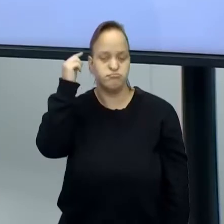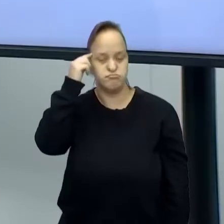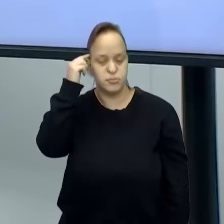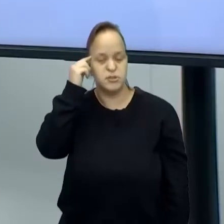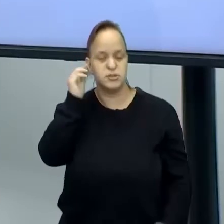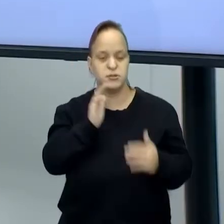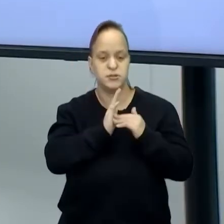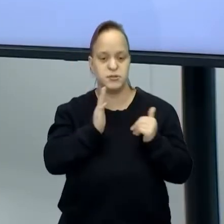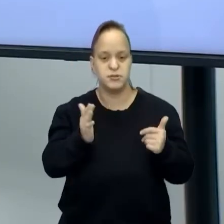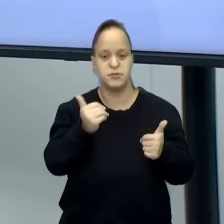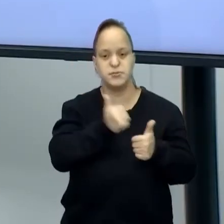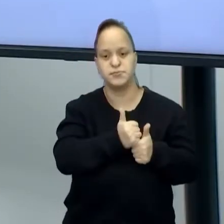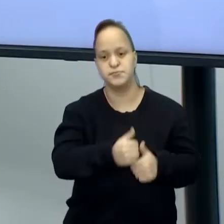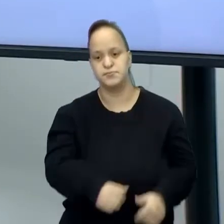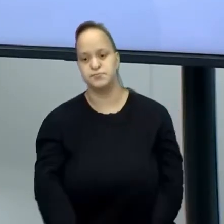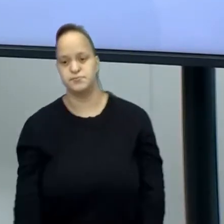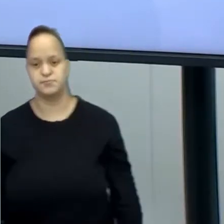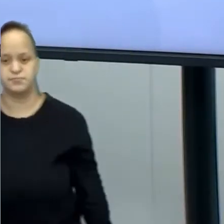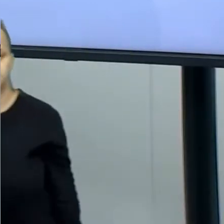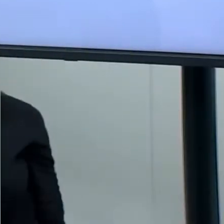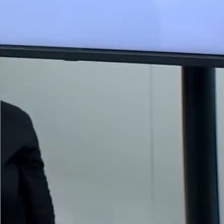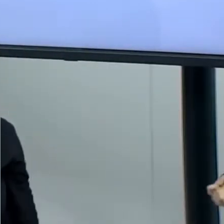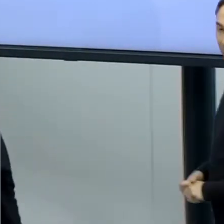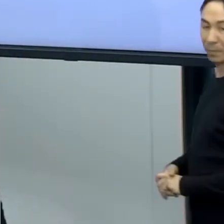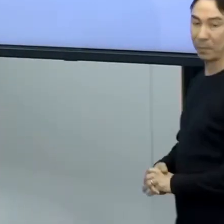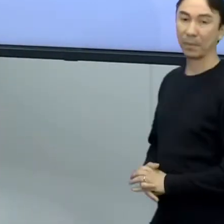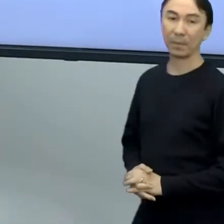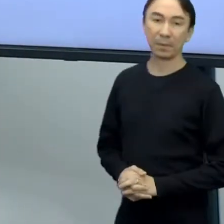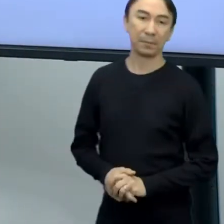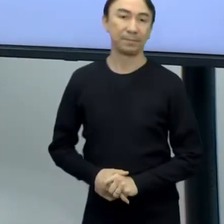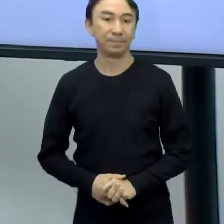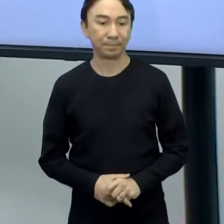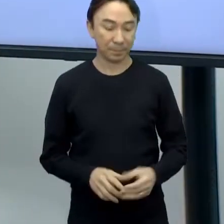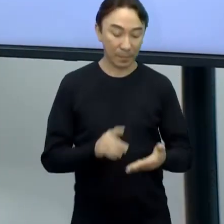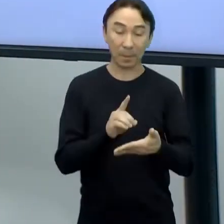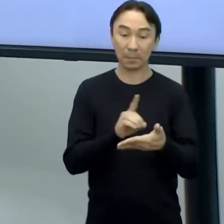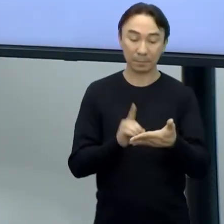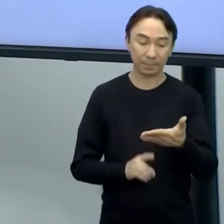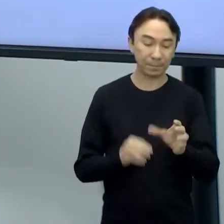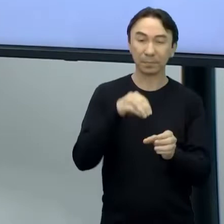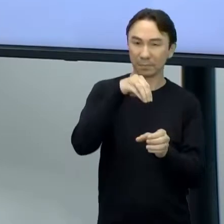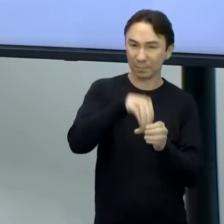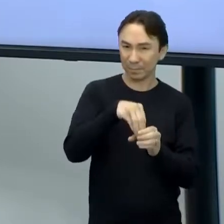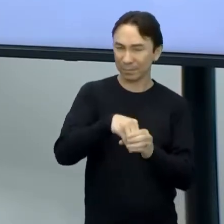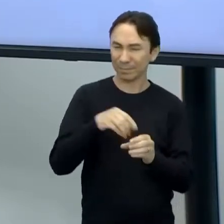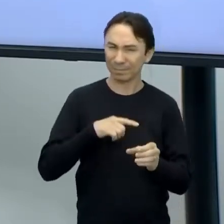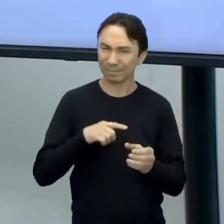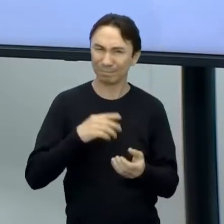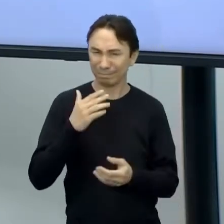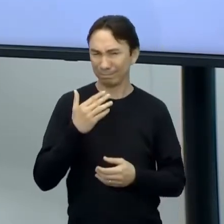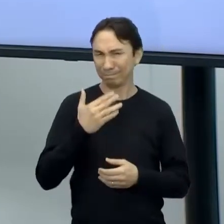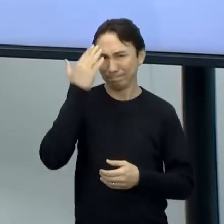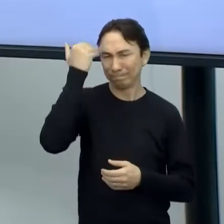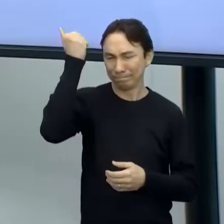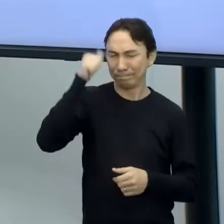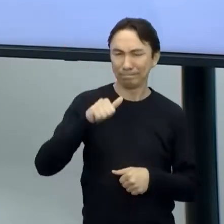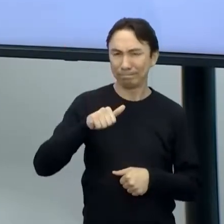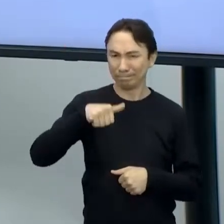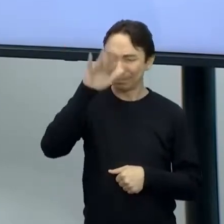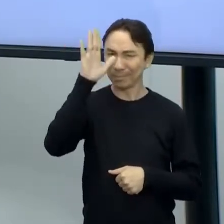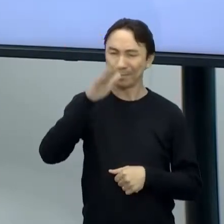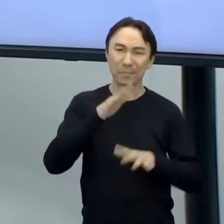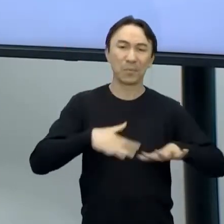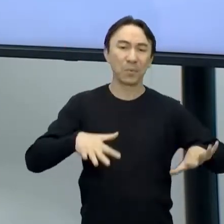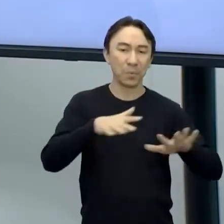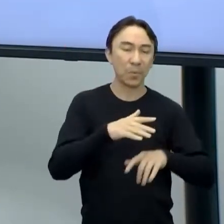questão de estética. Aí, e o design de interiores, eu acho que é o mais famoso, o mais conhecido. Aí